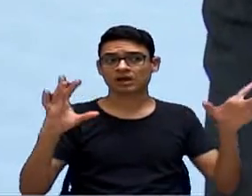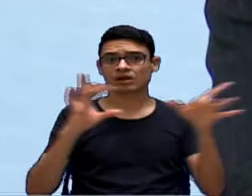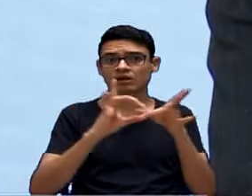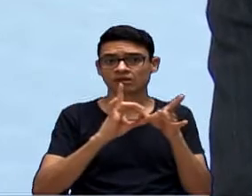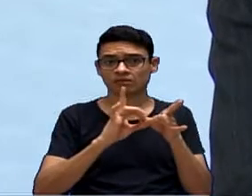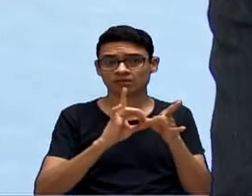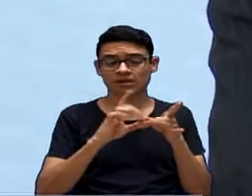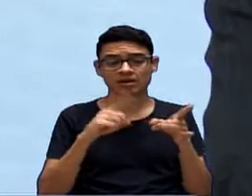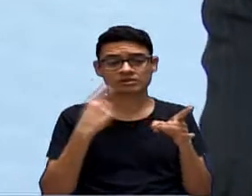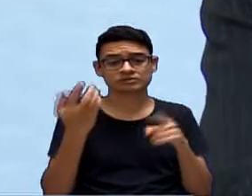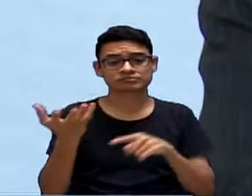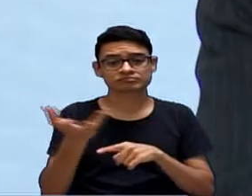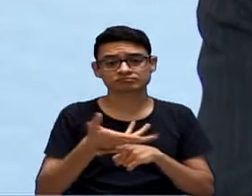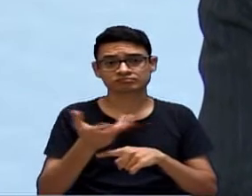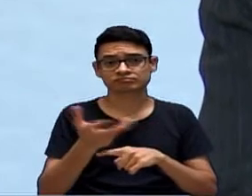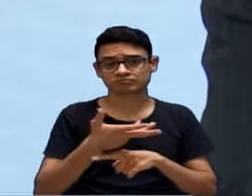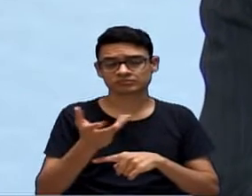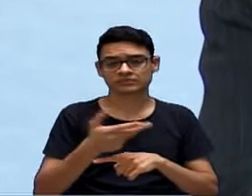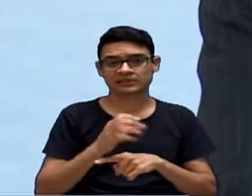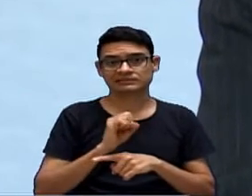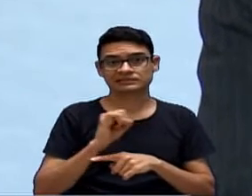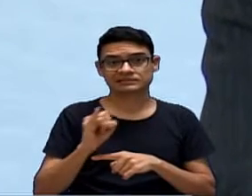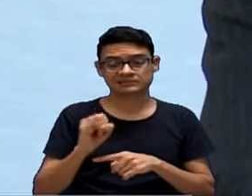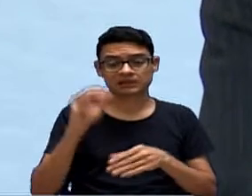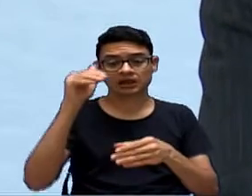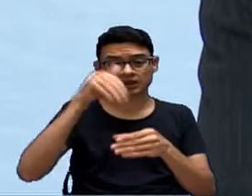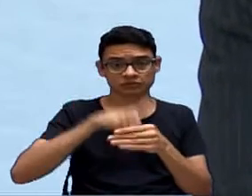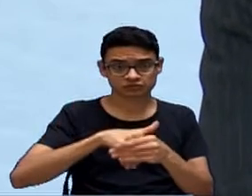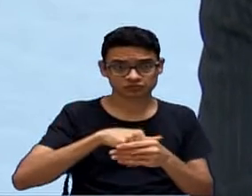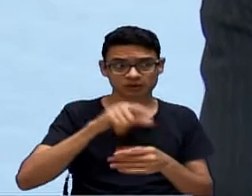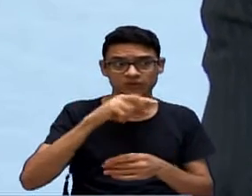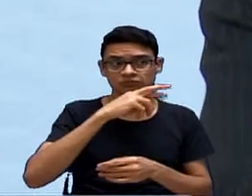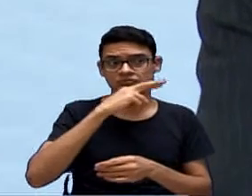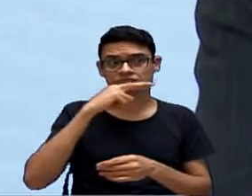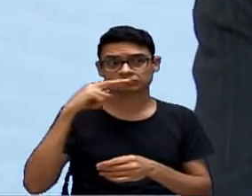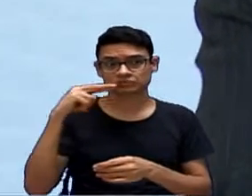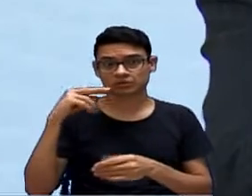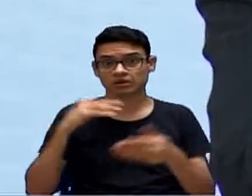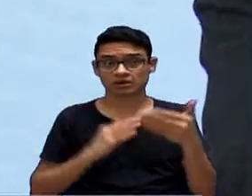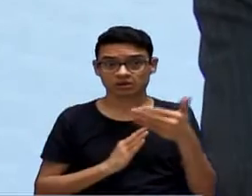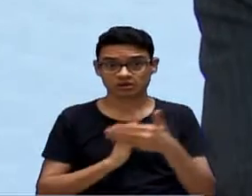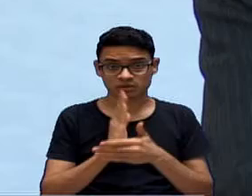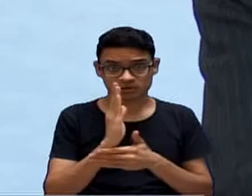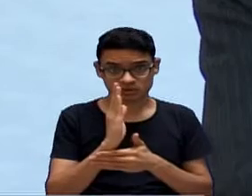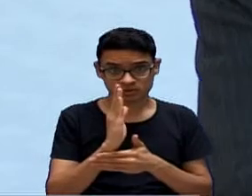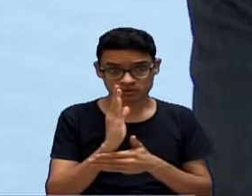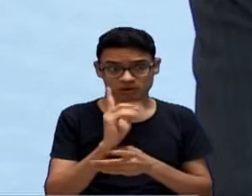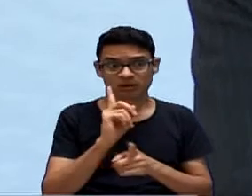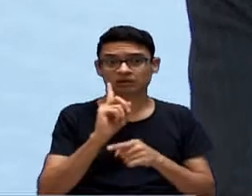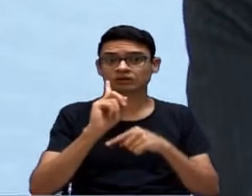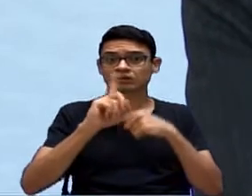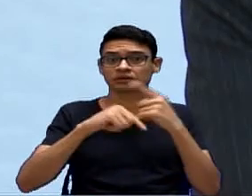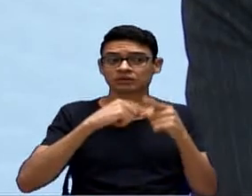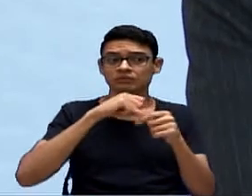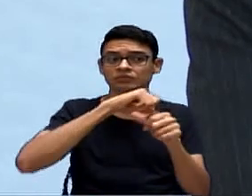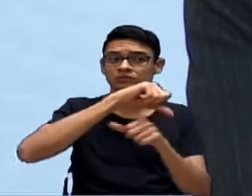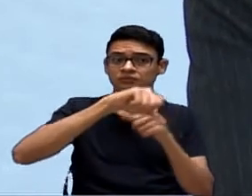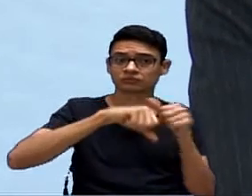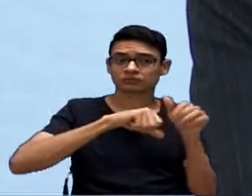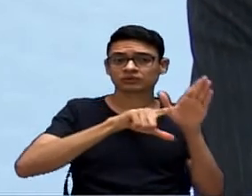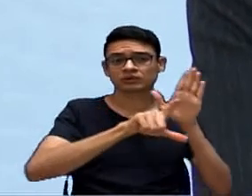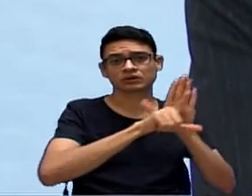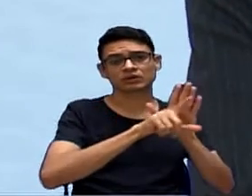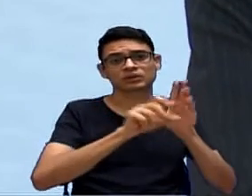se aprovar, o prefeito sancionar, a gente pode apresentar uma alteração na lei, eu não vejo prejuízo,